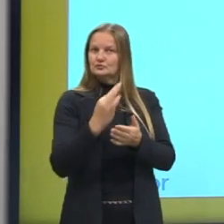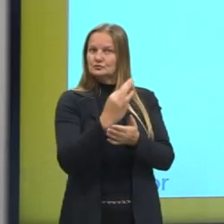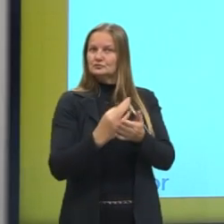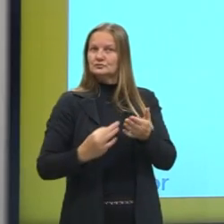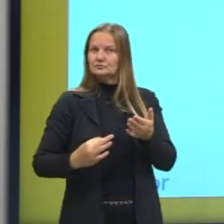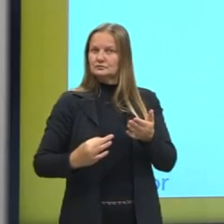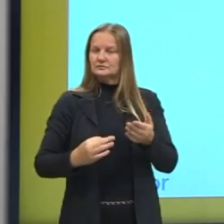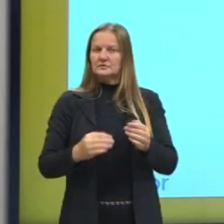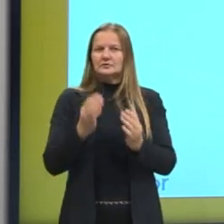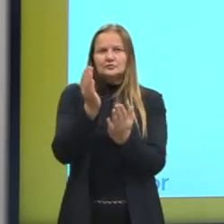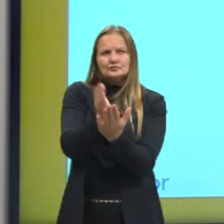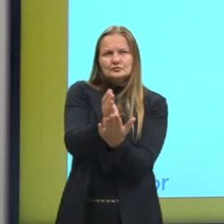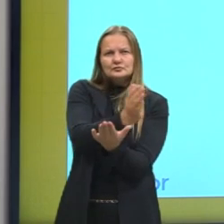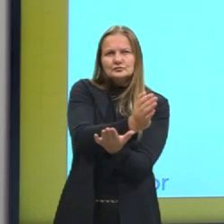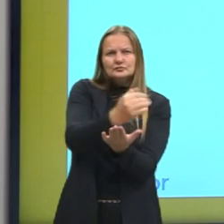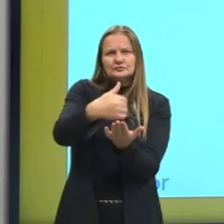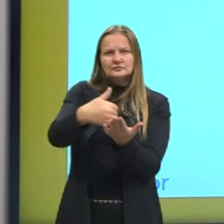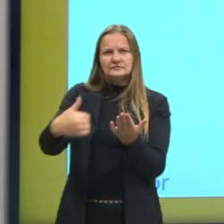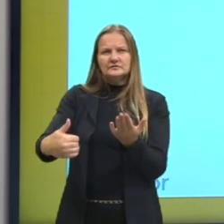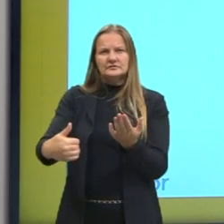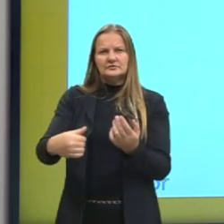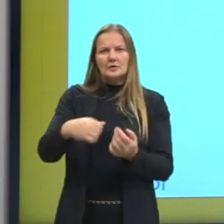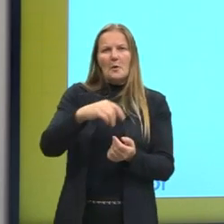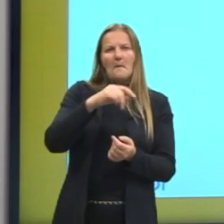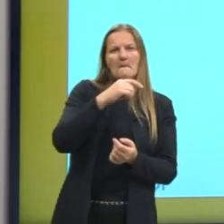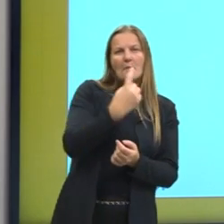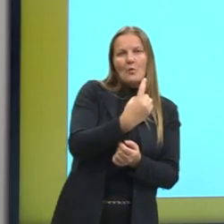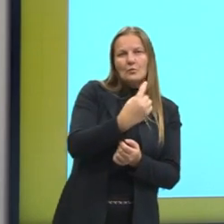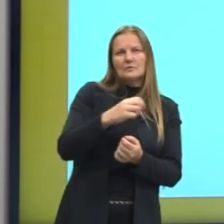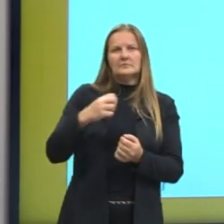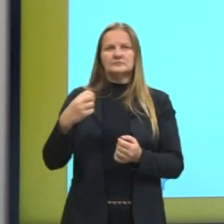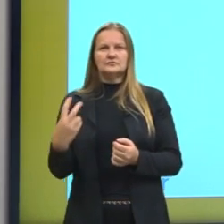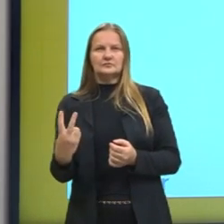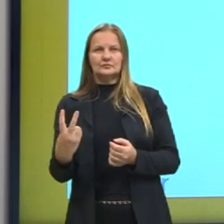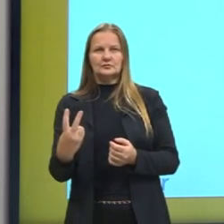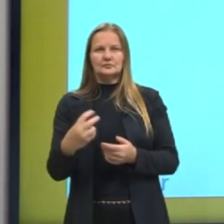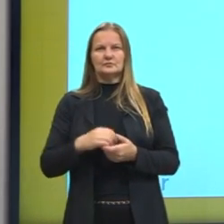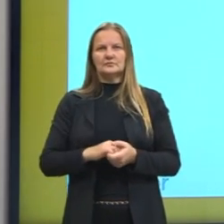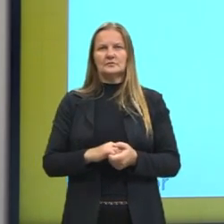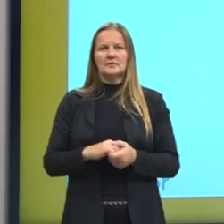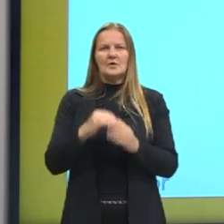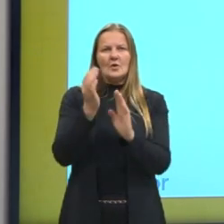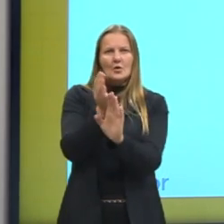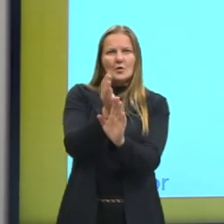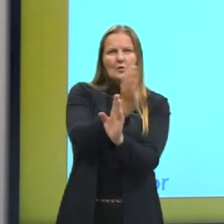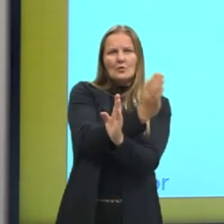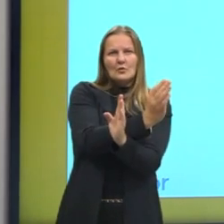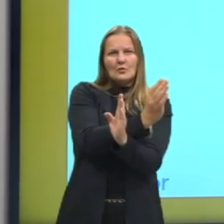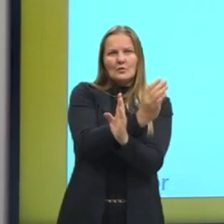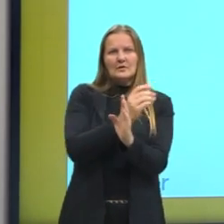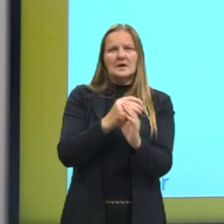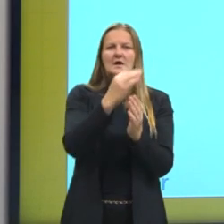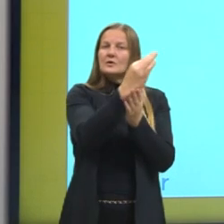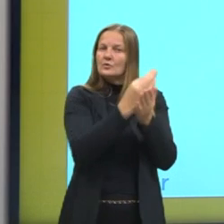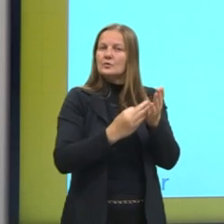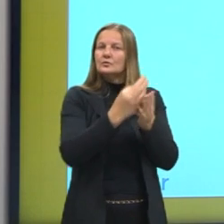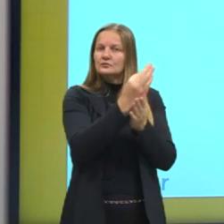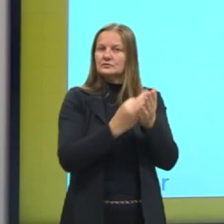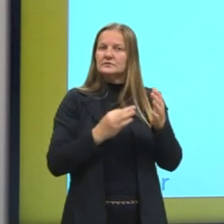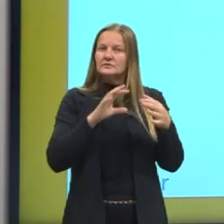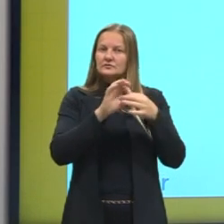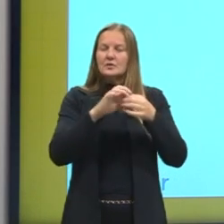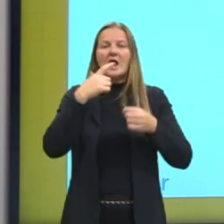a gente divide ele em um polo 1 e polo 2. Nesse polo 1, o texto, ele está ligado à